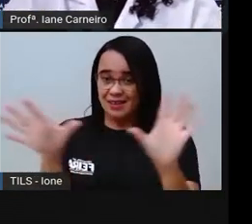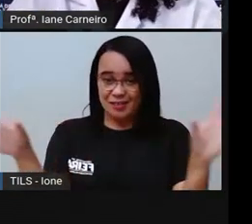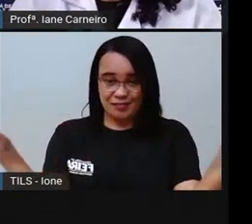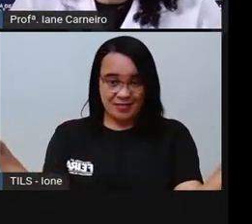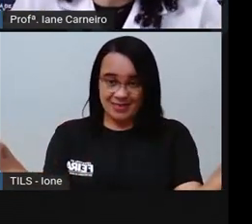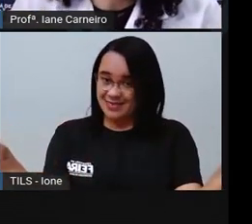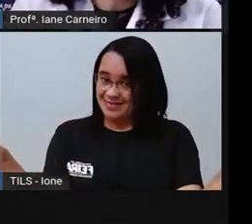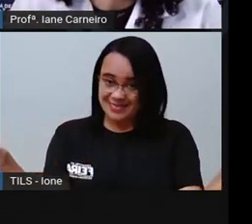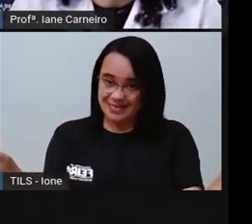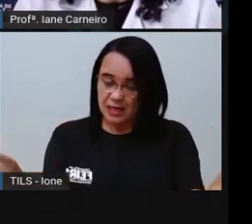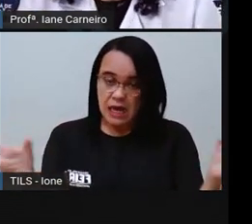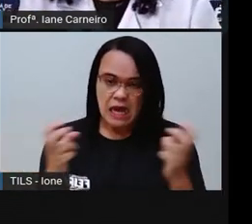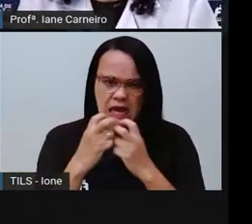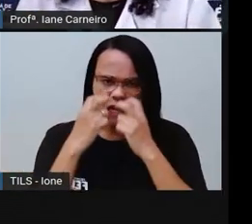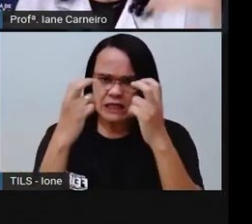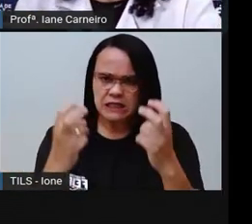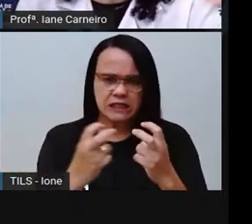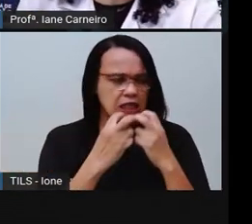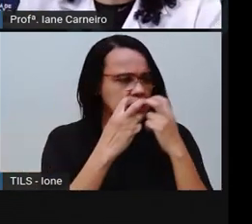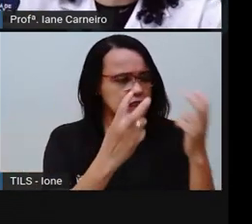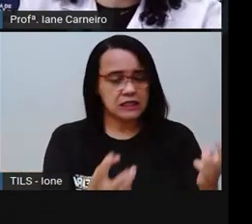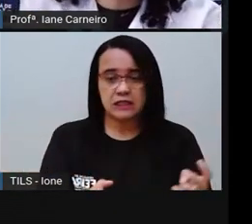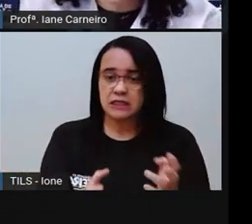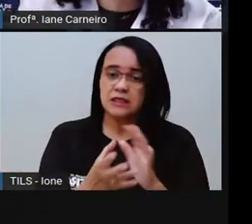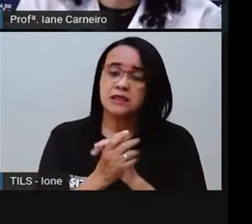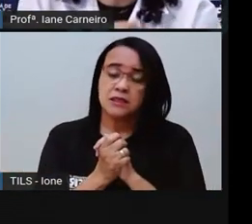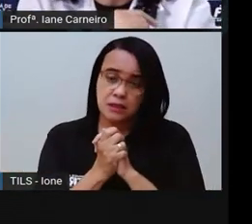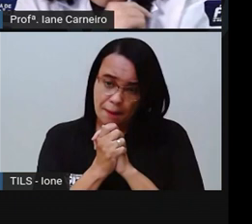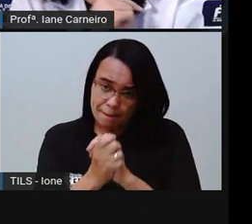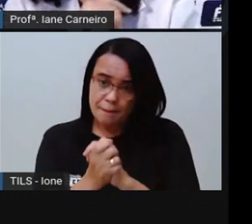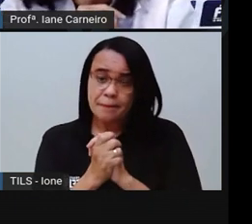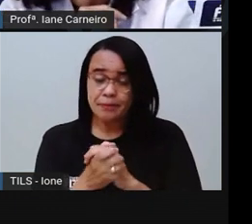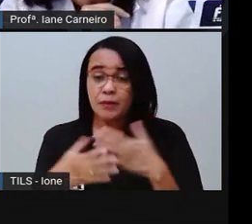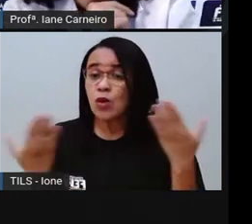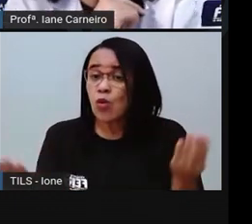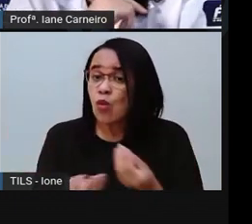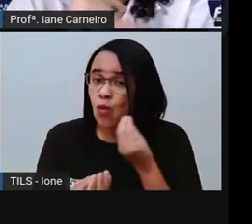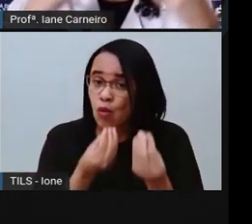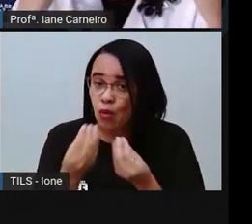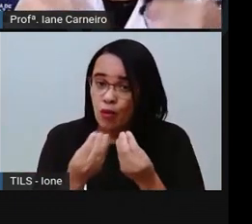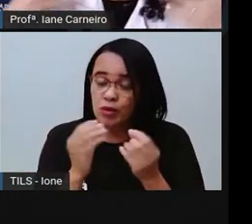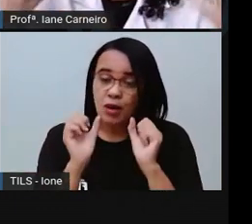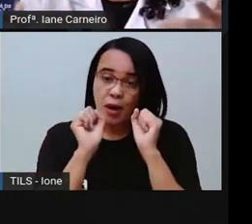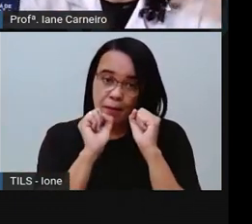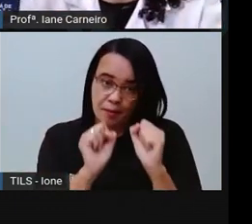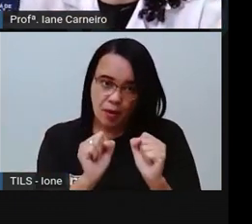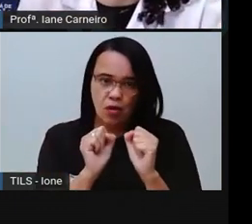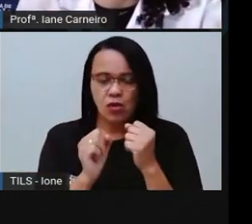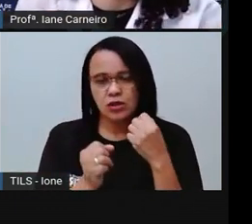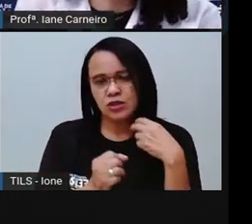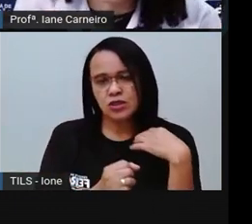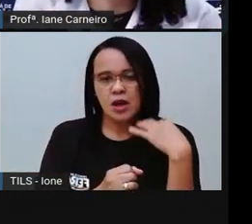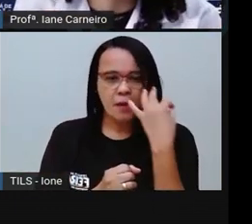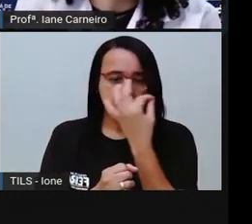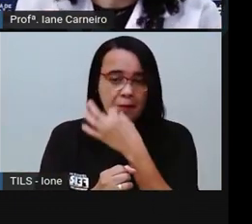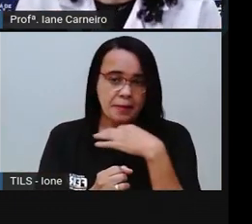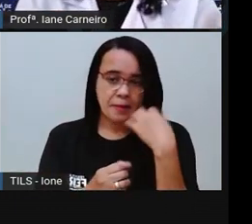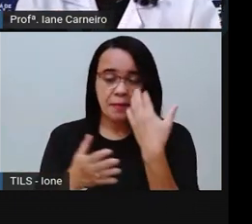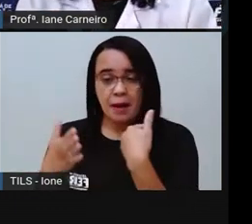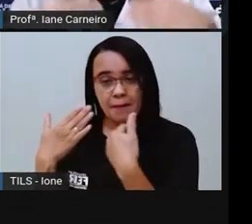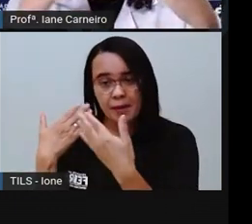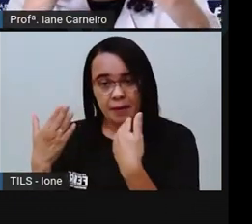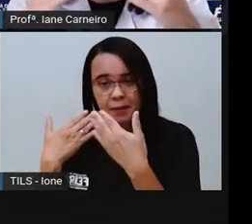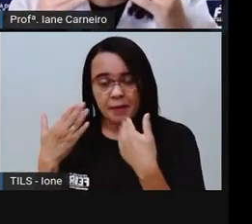gritando no restaurante. Até porque tem outras pessoas naquele ambiente. E você precisa respeitar o espaço do outro, né?